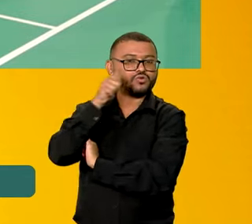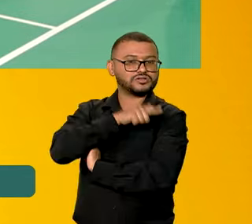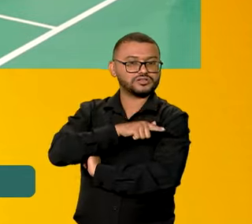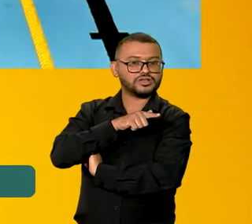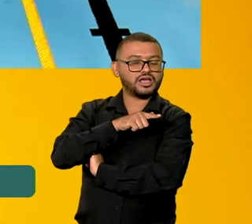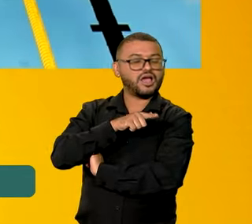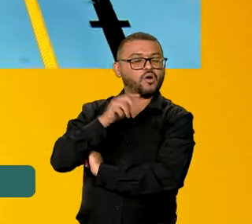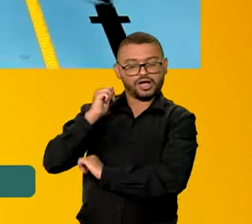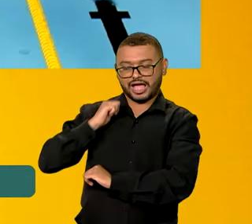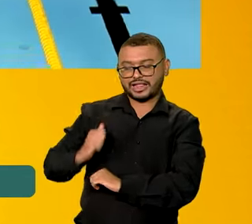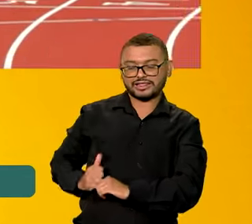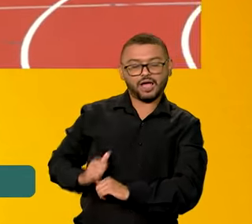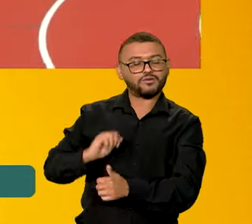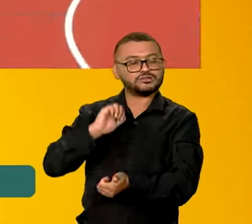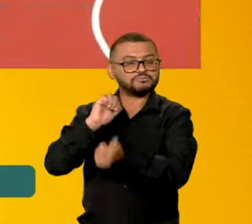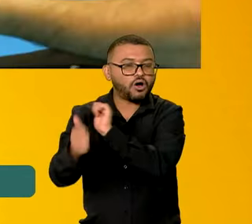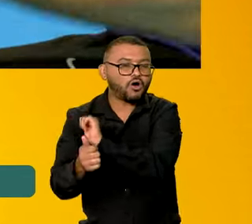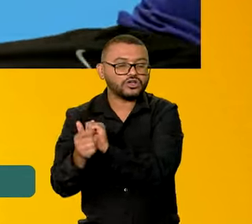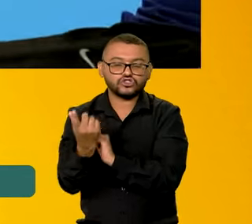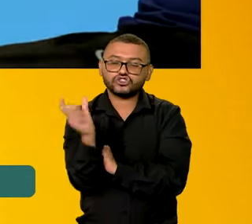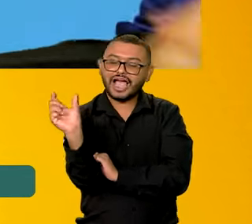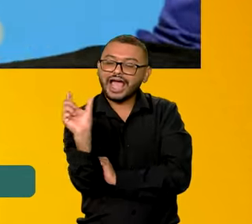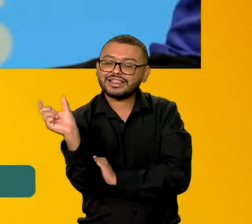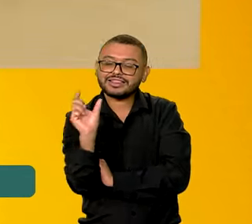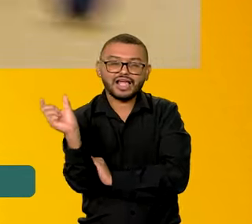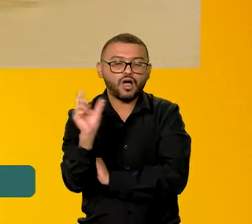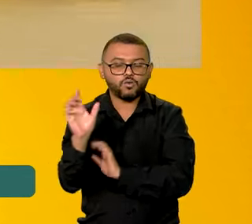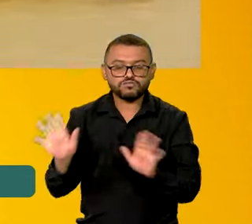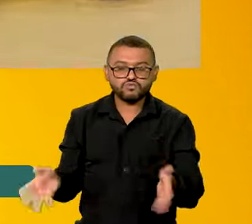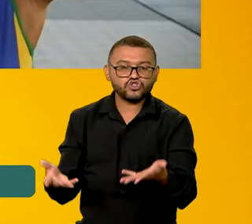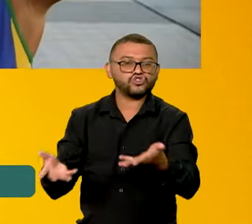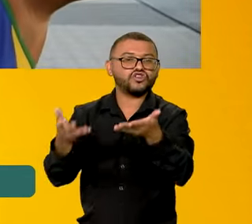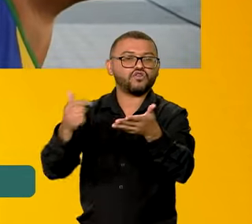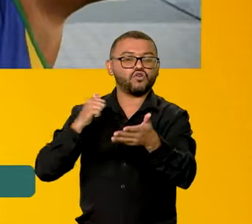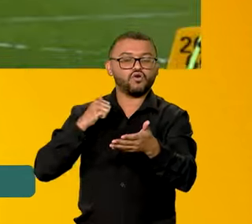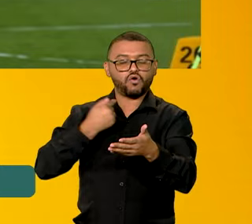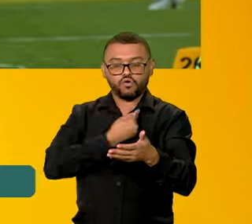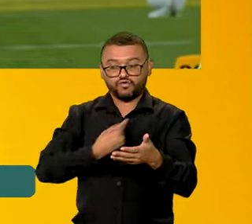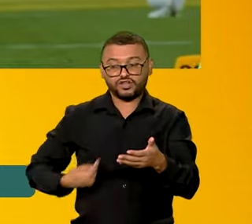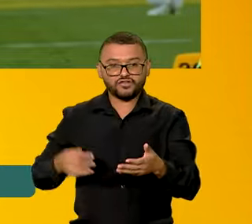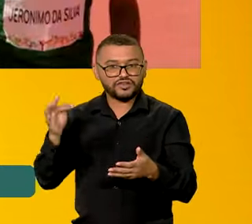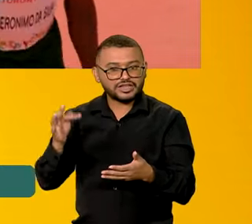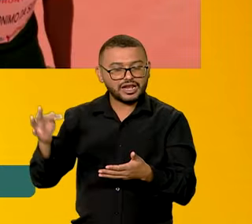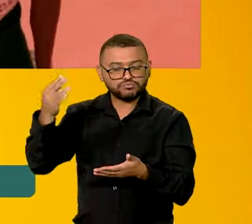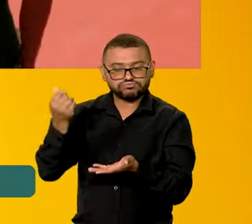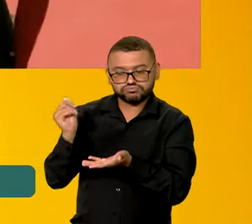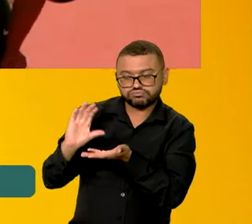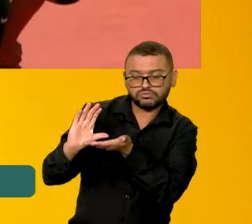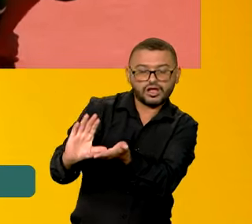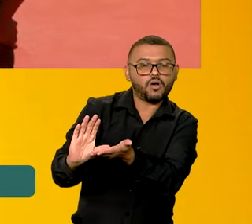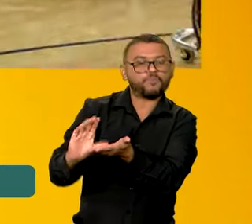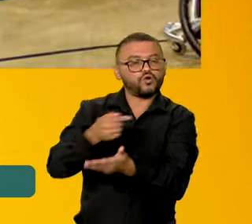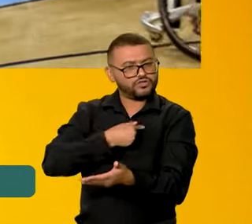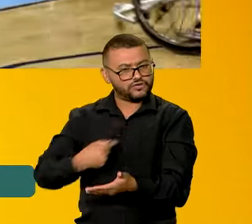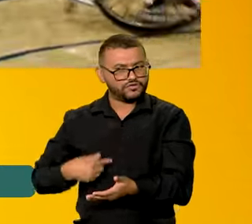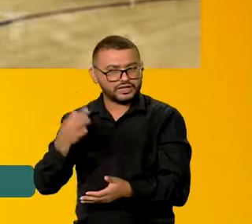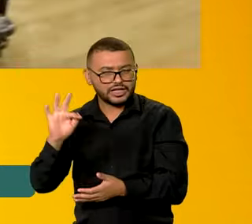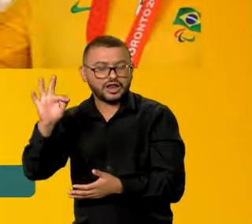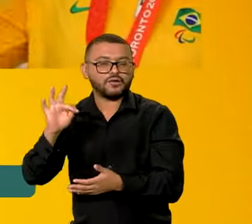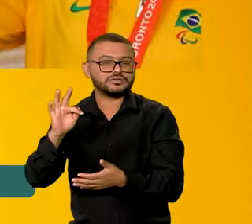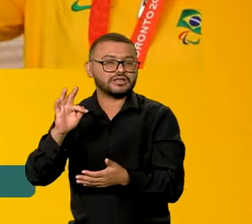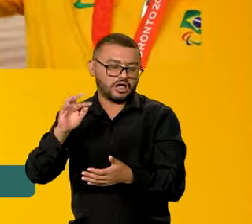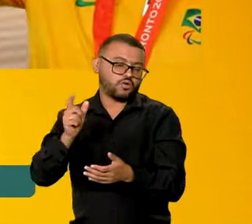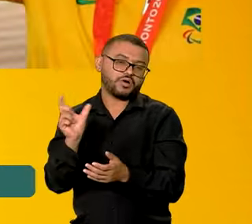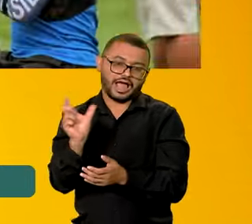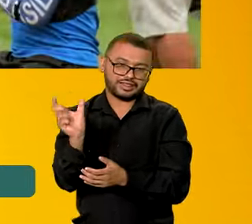o Bolsa Atleta, que é o programa de incentivo do governo federal ao esporte. É coordenado pelo governo federal. E sobre o Bolsa